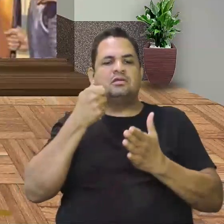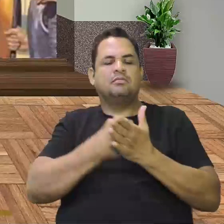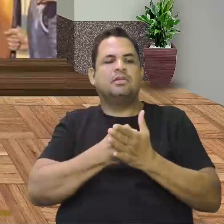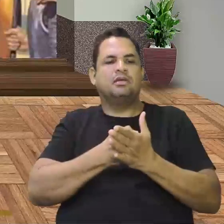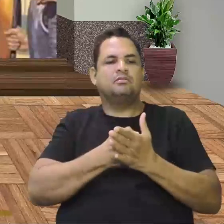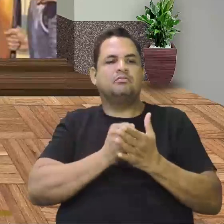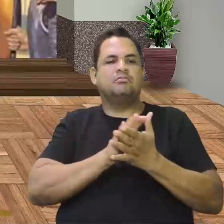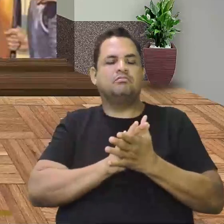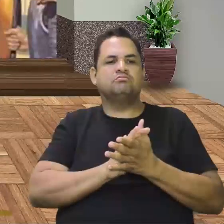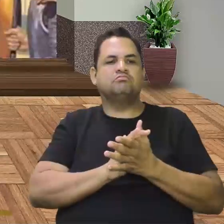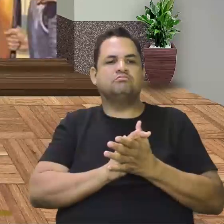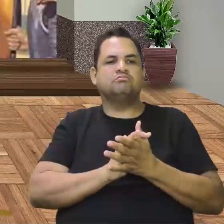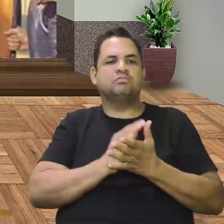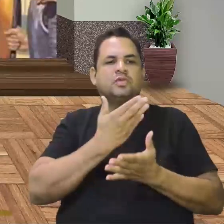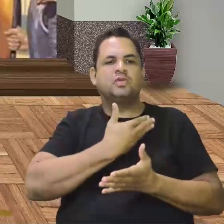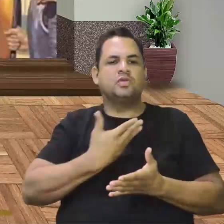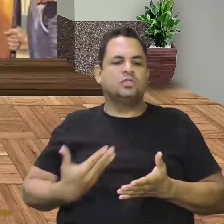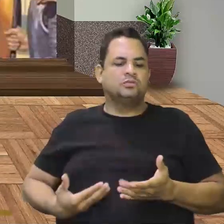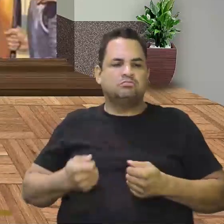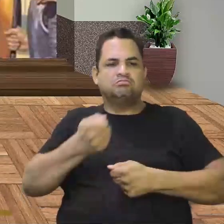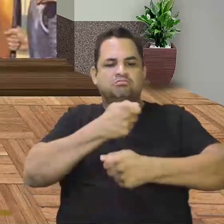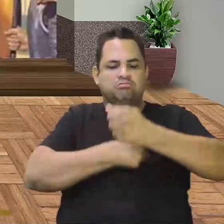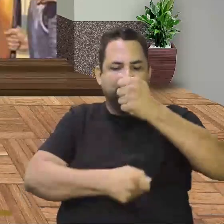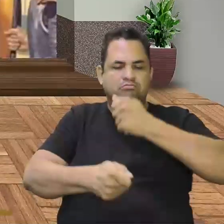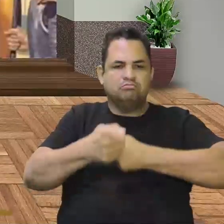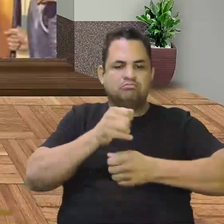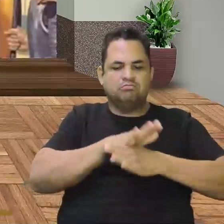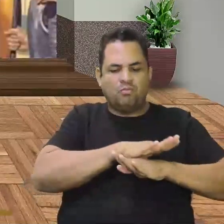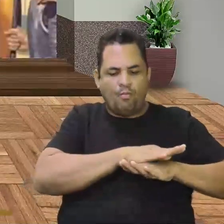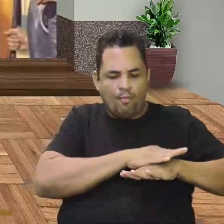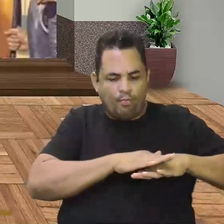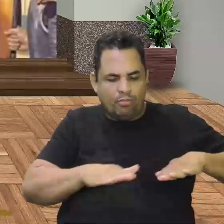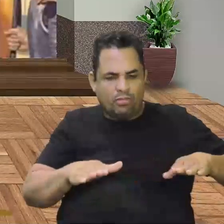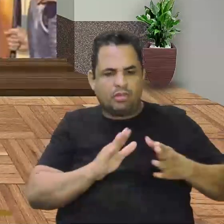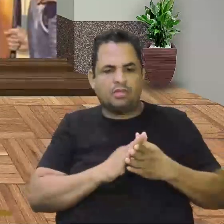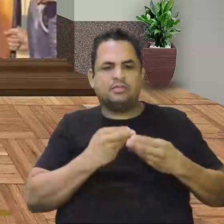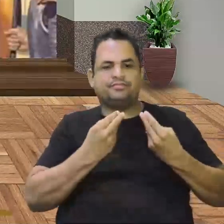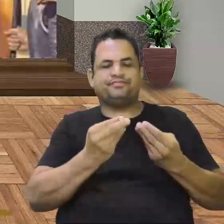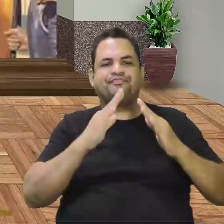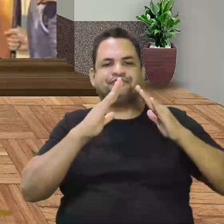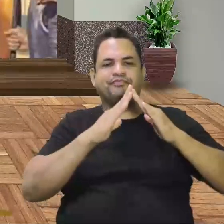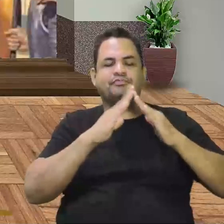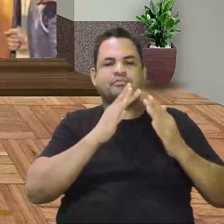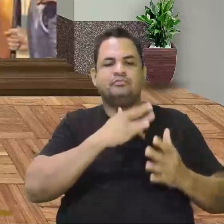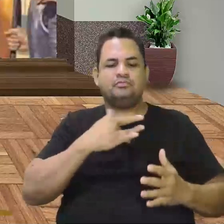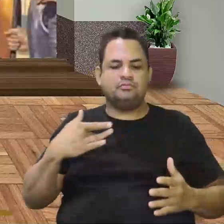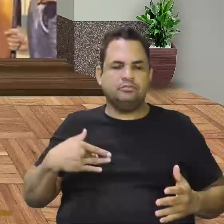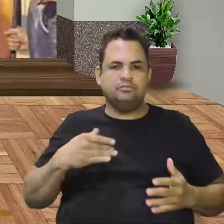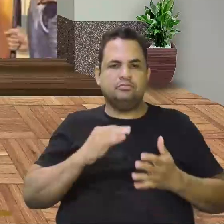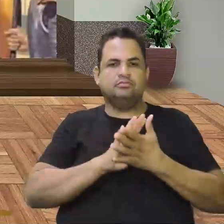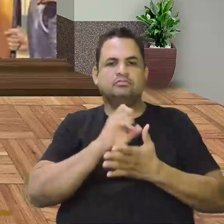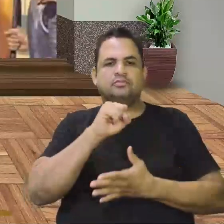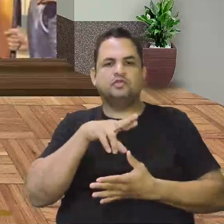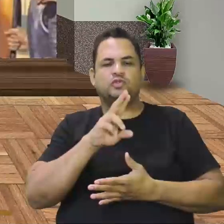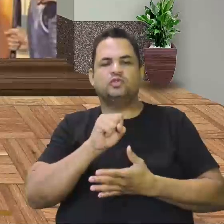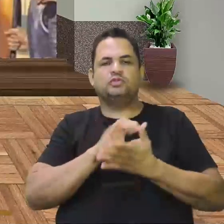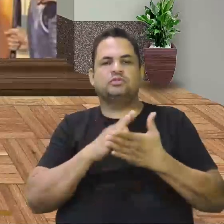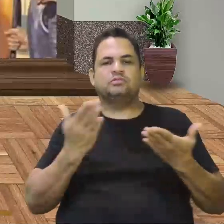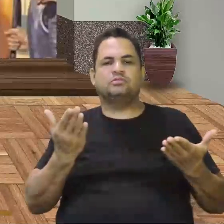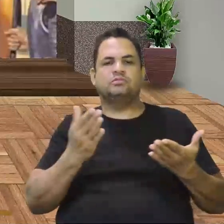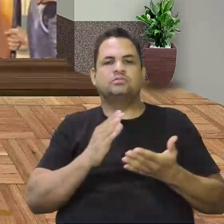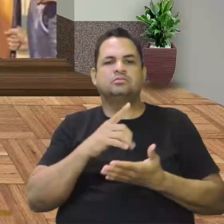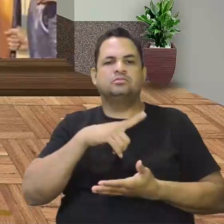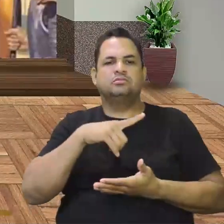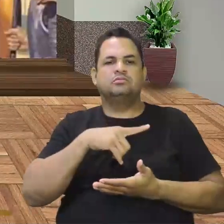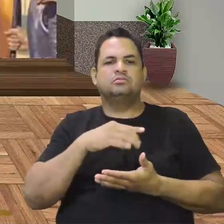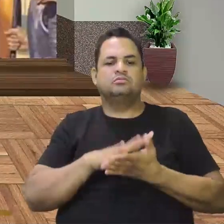central. Administrar, soltar, oferecer escola, oferecer saúde, SUS, essas coisas. Tem uma